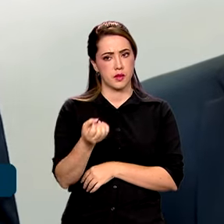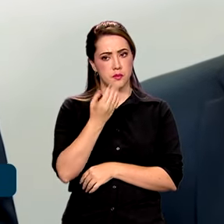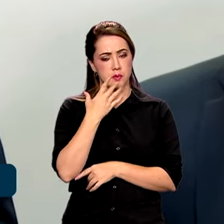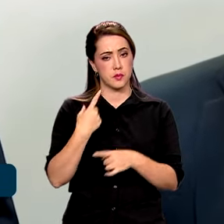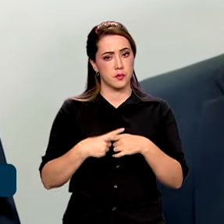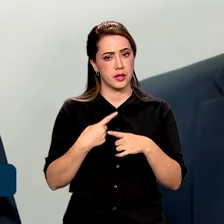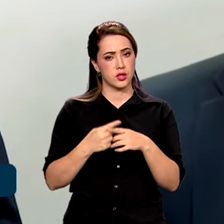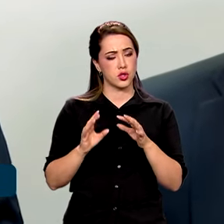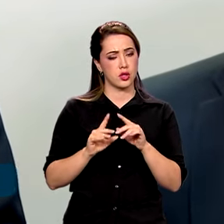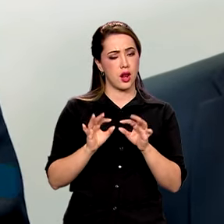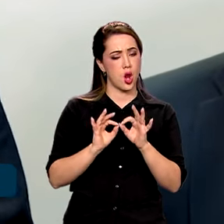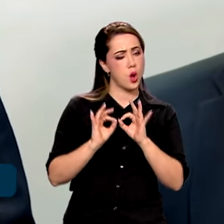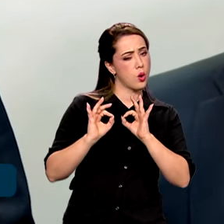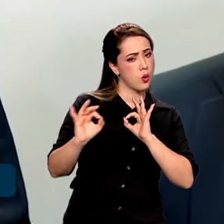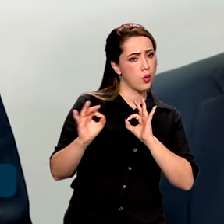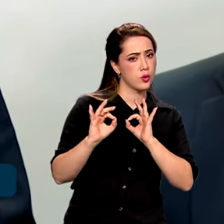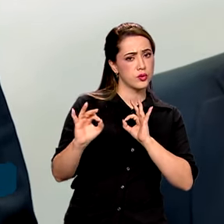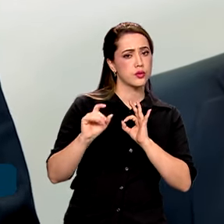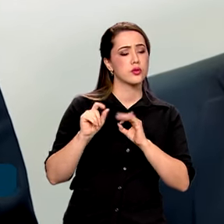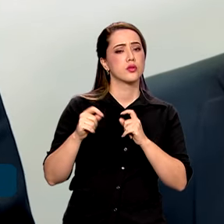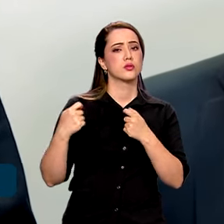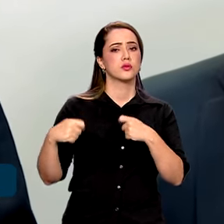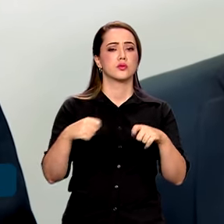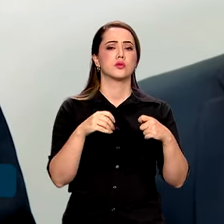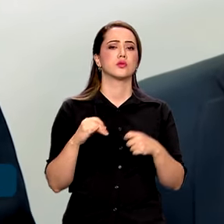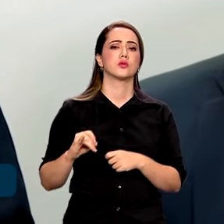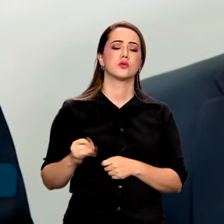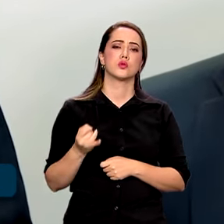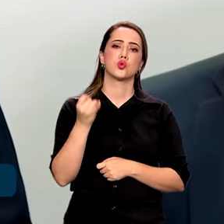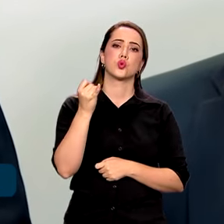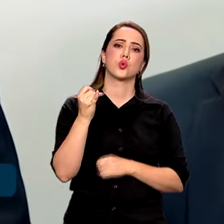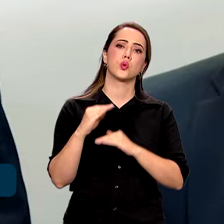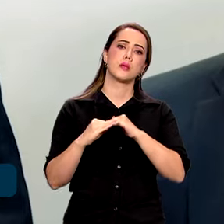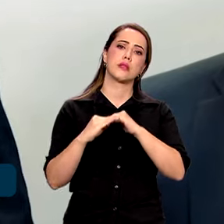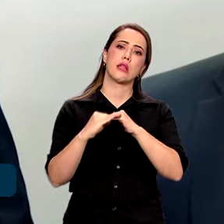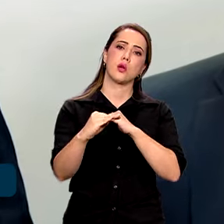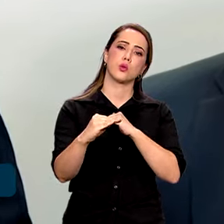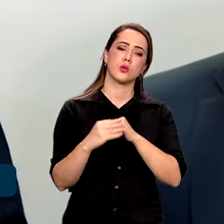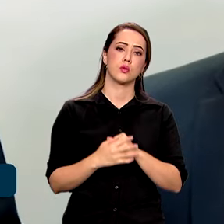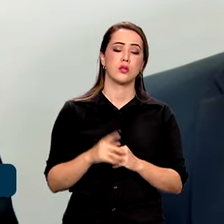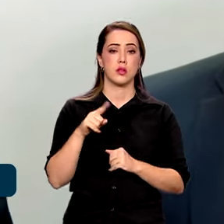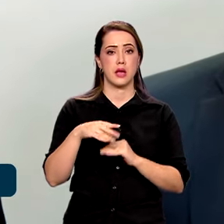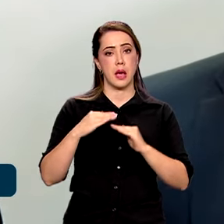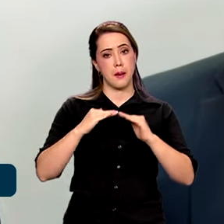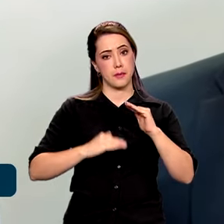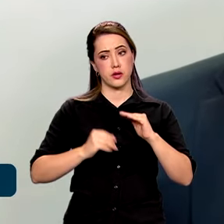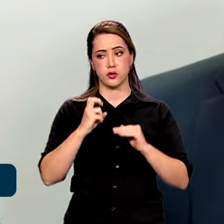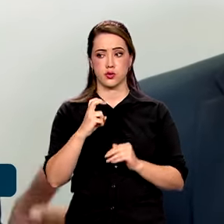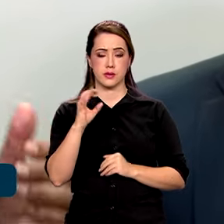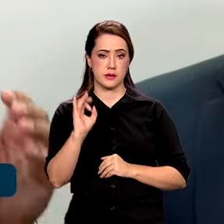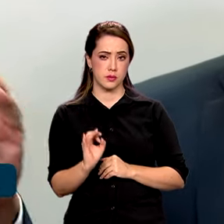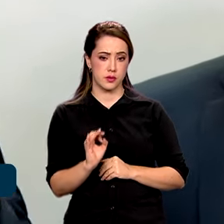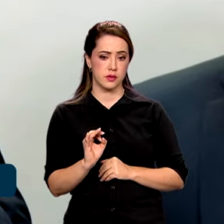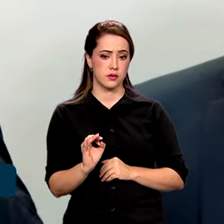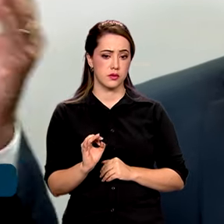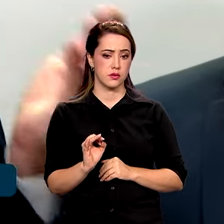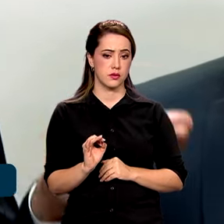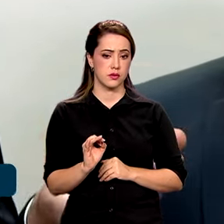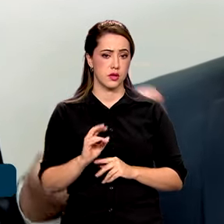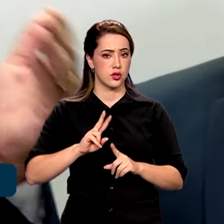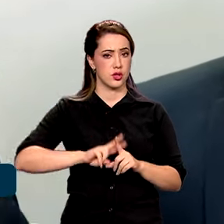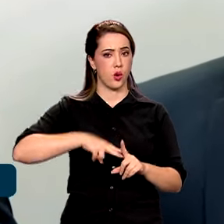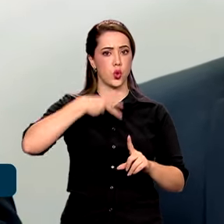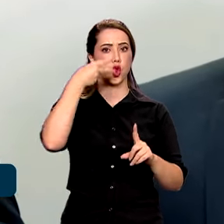estamos muito distantes do que o BC chama de juros neutro, que é inferior a 5%. Nós estamos com o